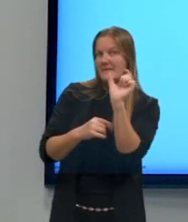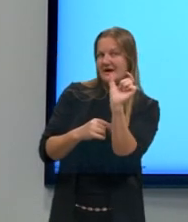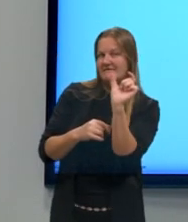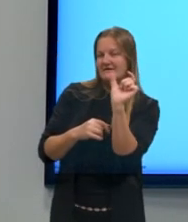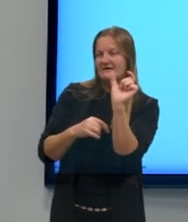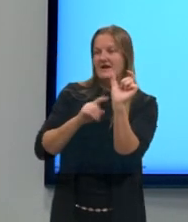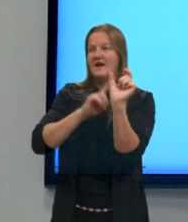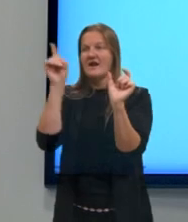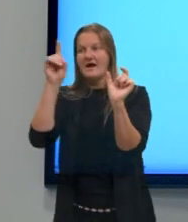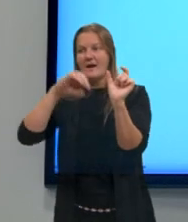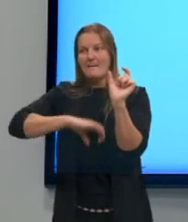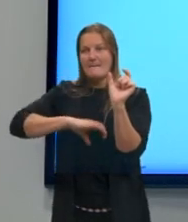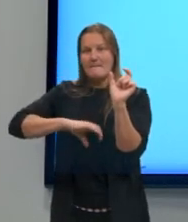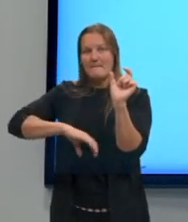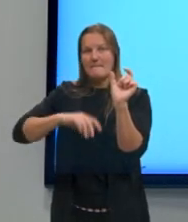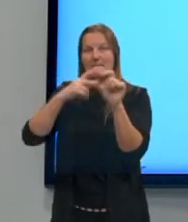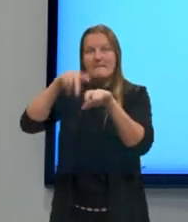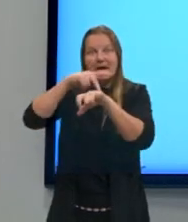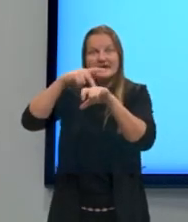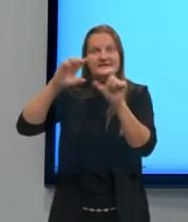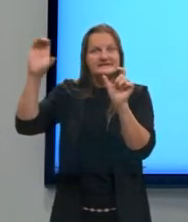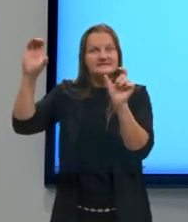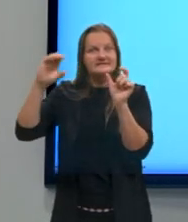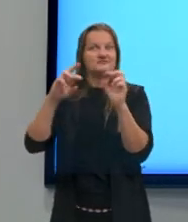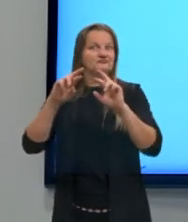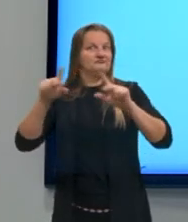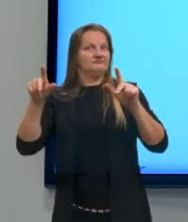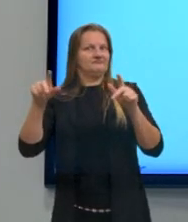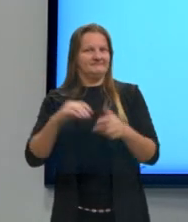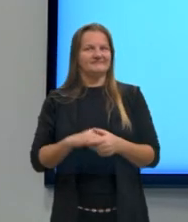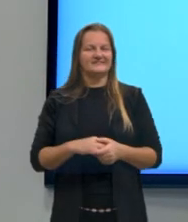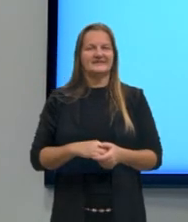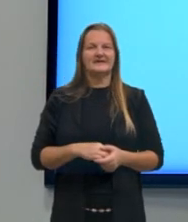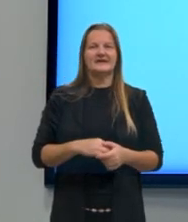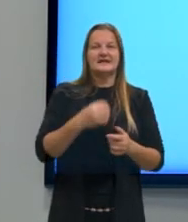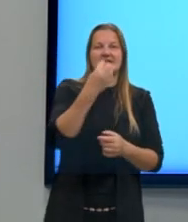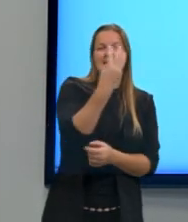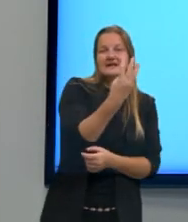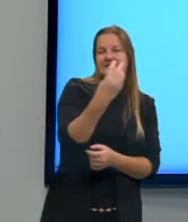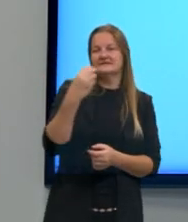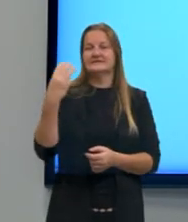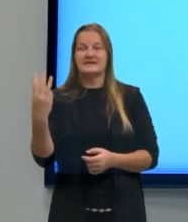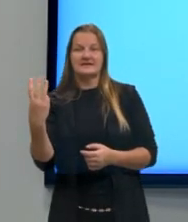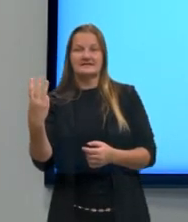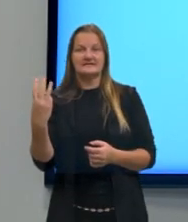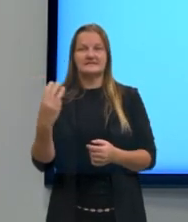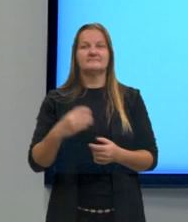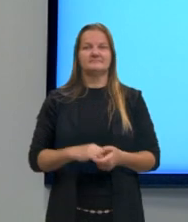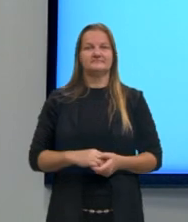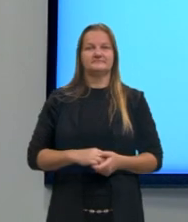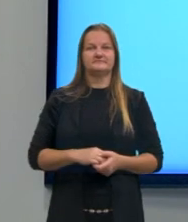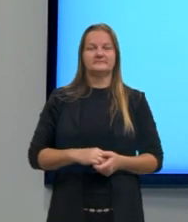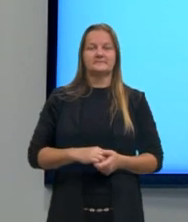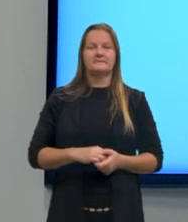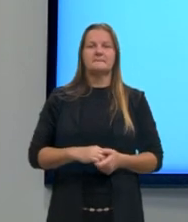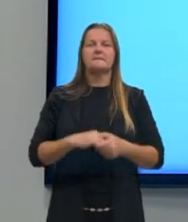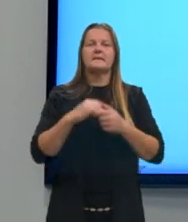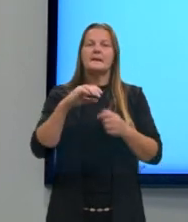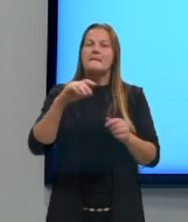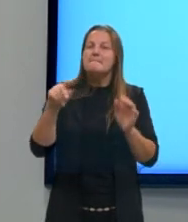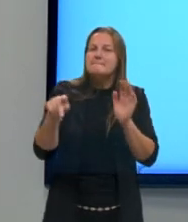que apesar das três, as seis palavras, na verdade, as três primeiras e as três segundas serem